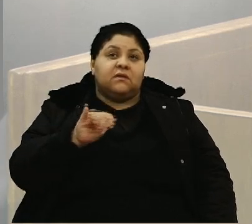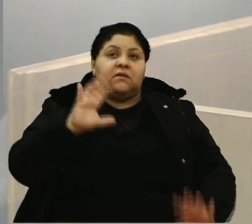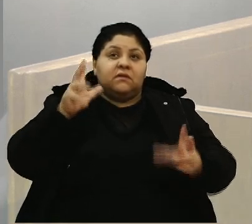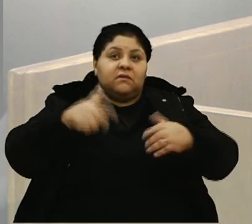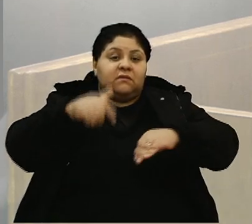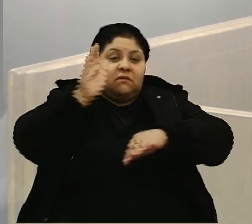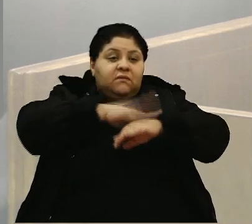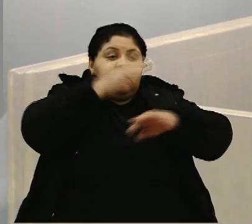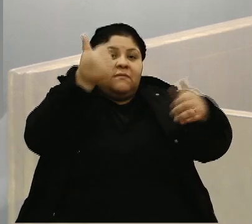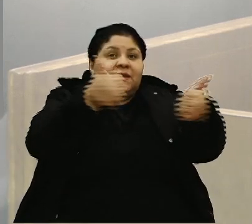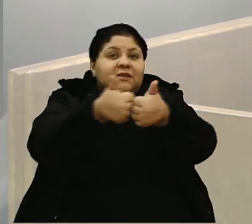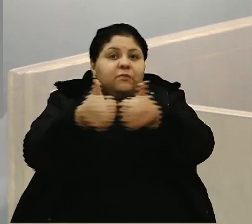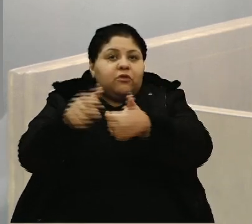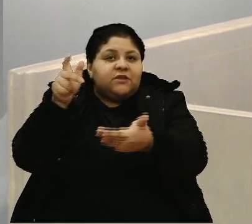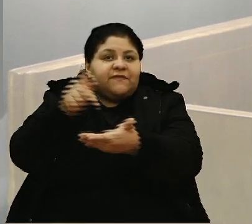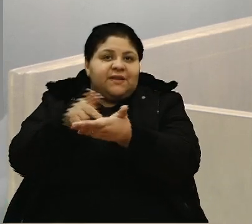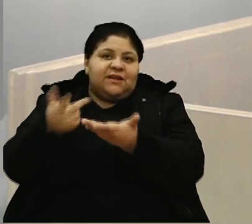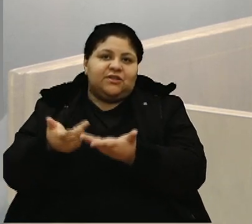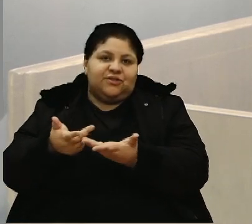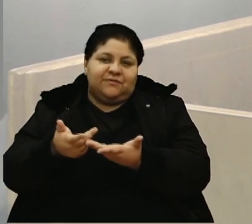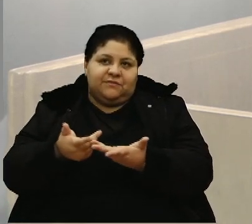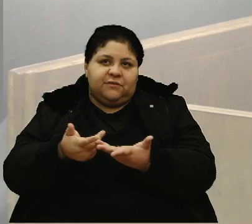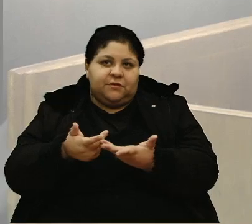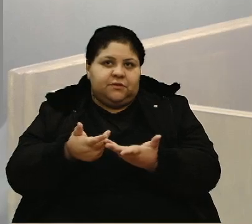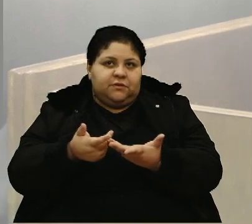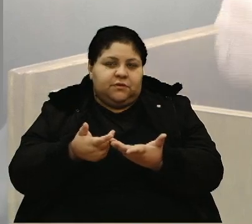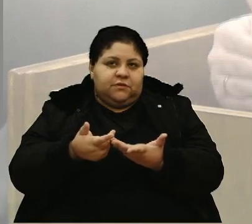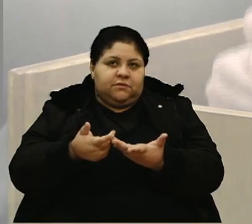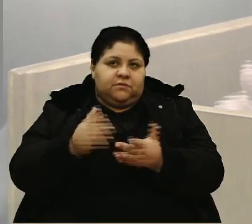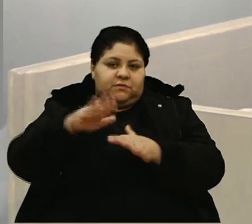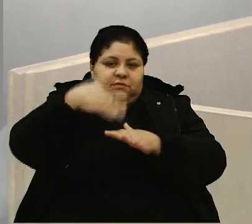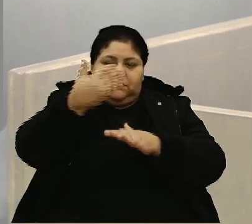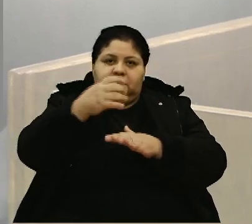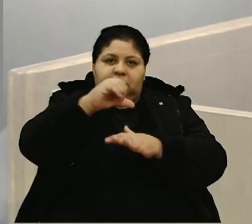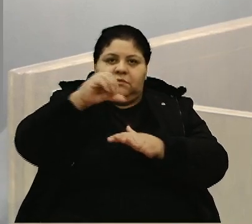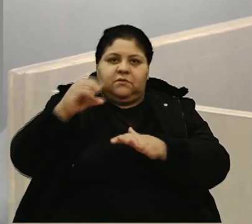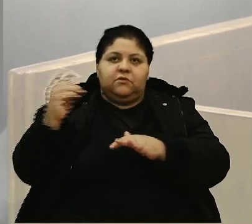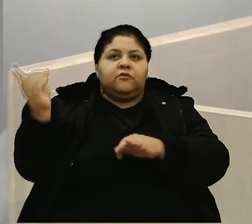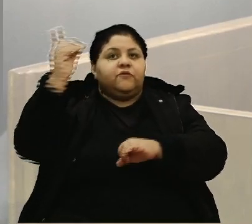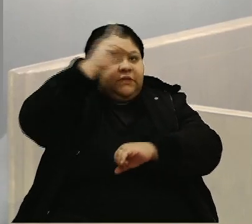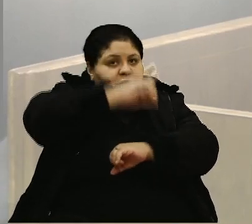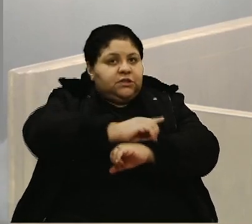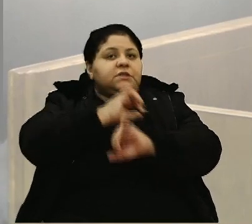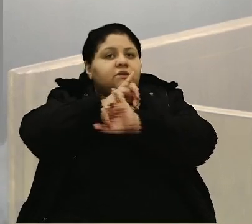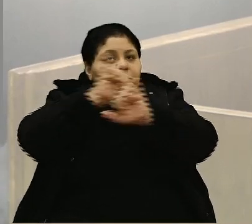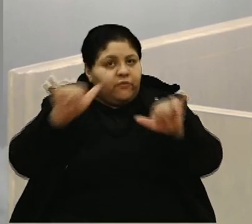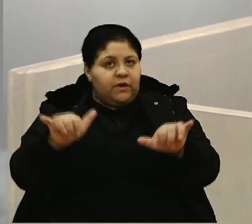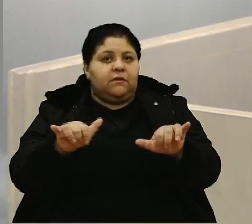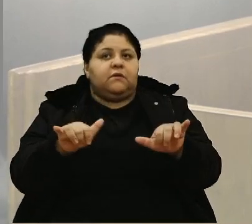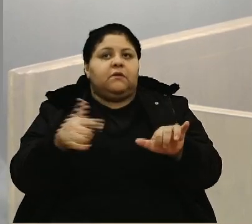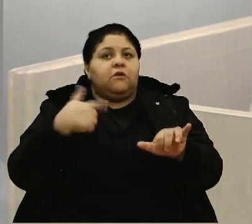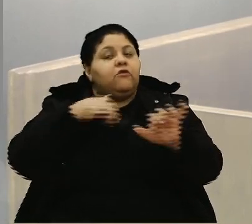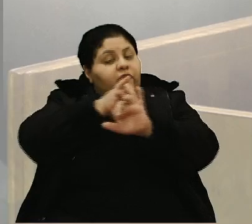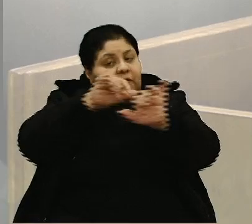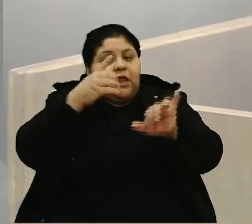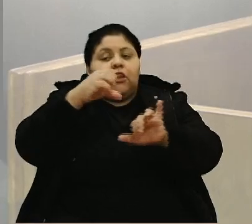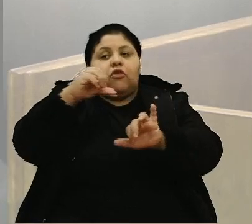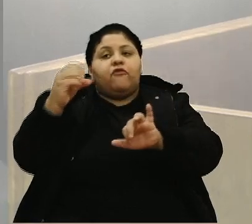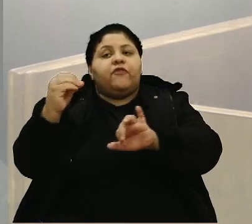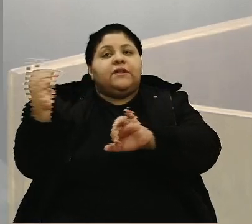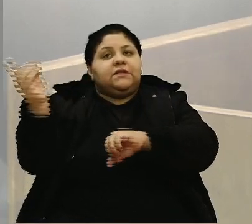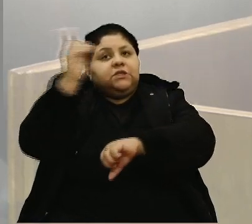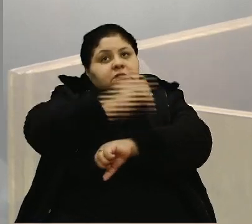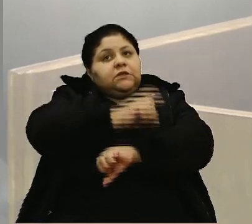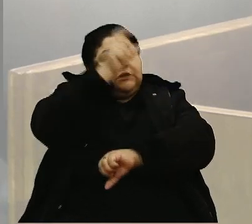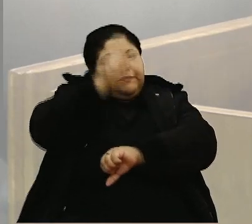mais próximo da verdade possível. Se é daqui 90 dias, fala, ó, é daqui 90 dias, que daí eu vou dizer 90 dias, e as pessoas vão